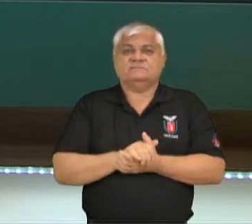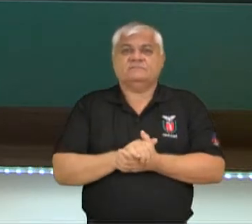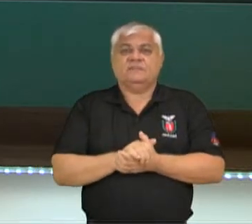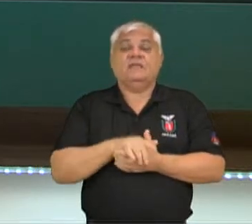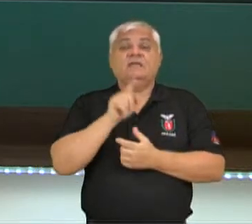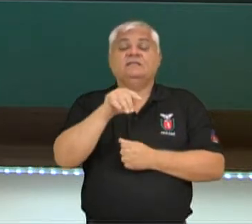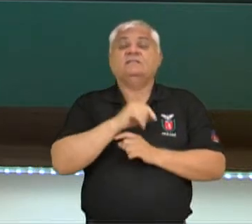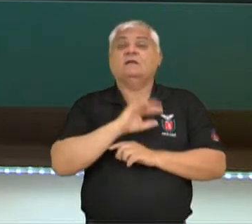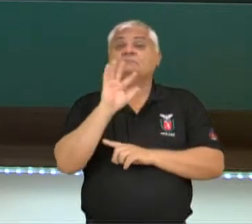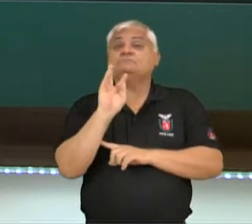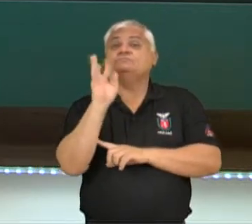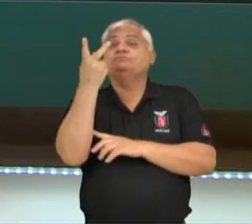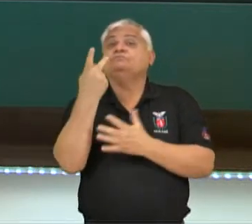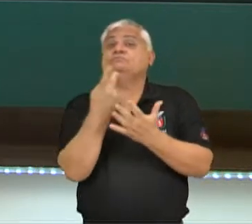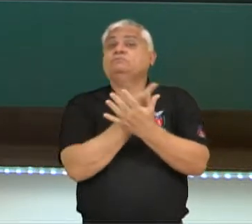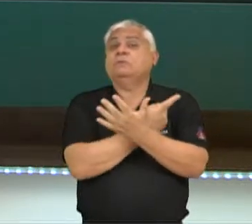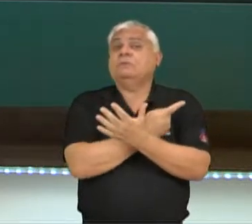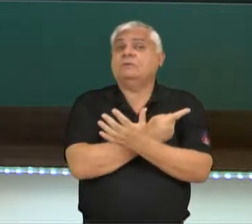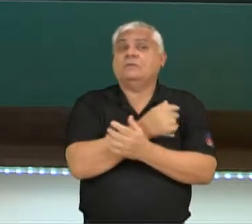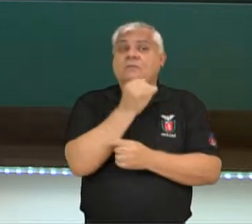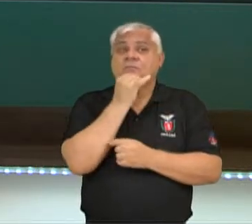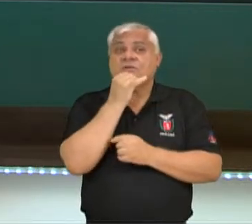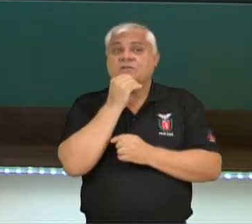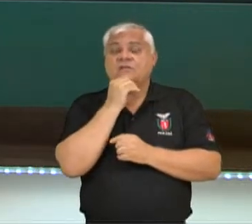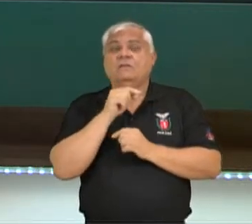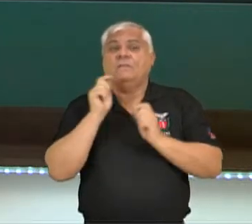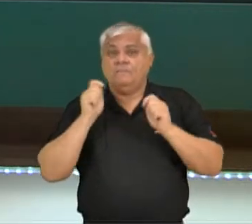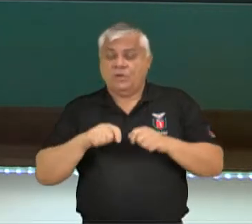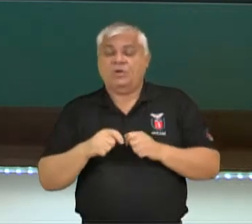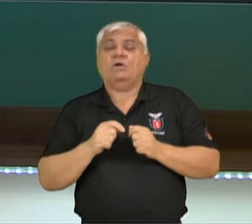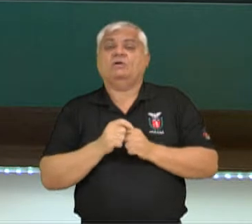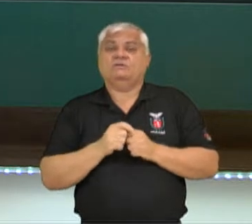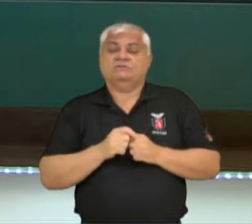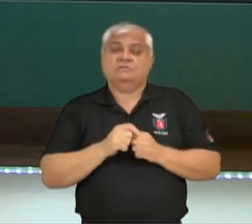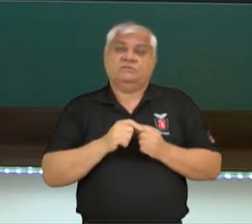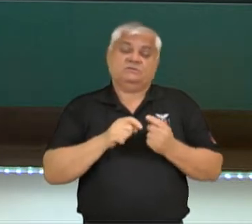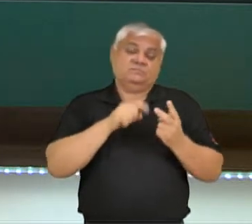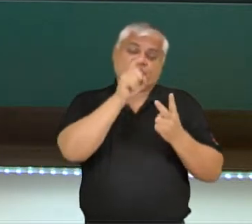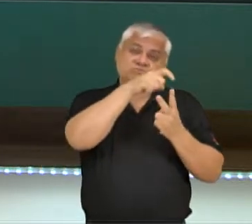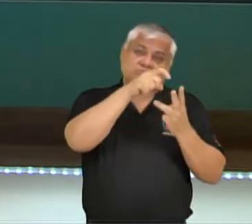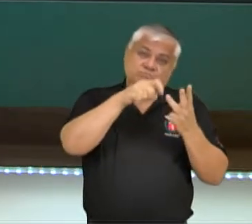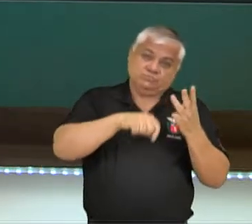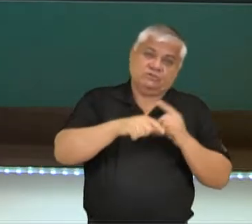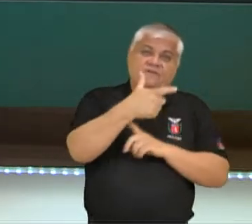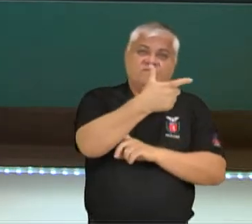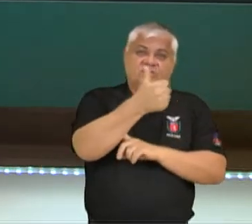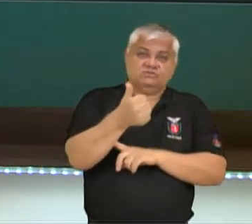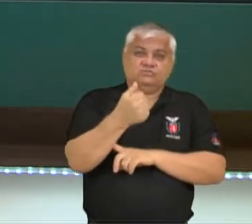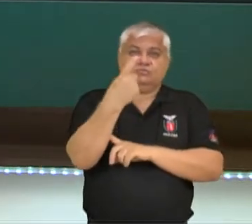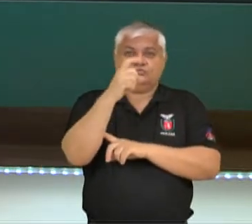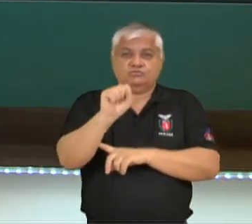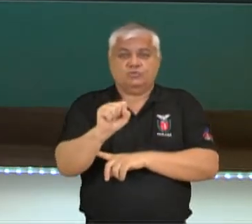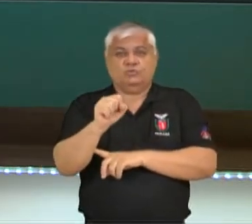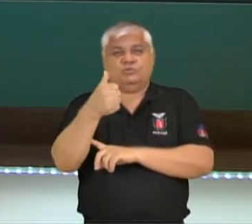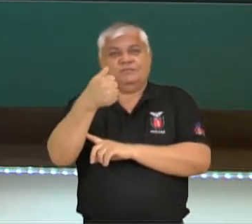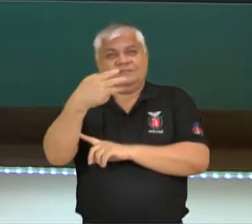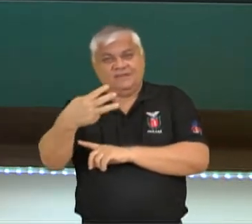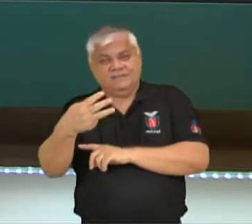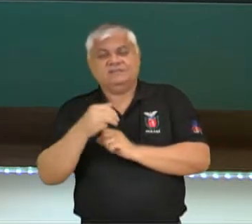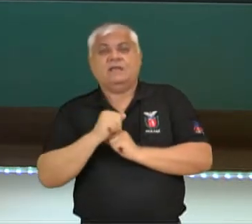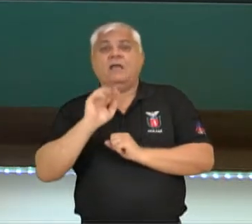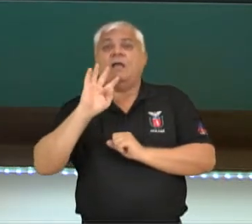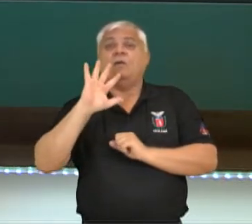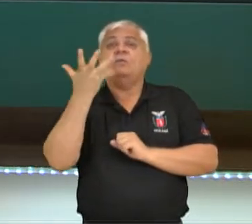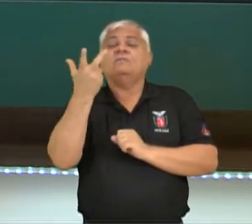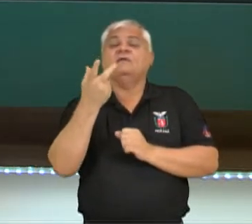a incidência de surgimentos como trissomia do cromossomo 21, 18 e 13, a incidência